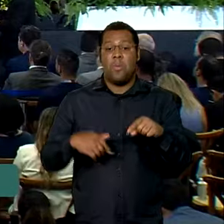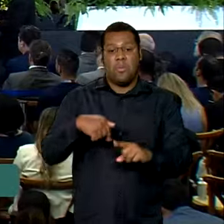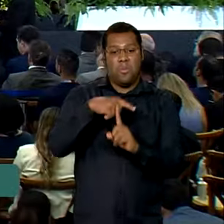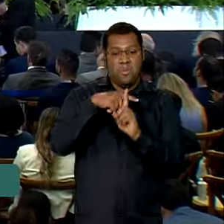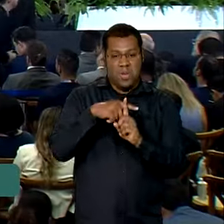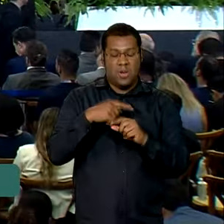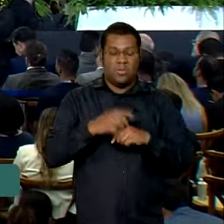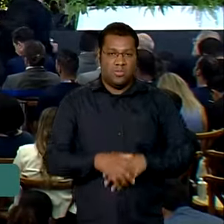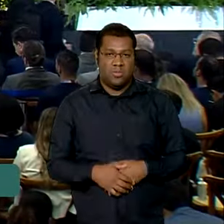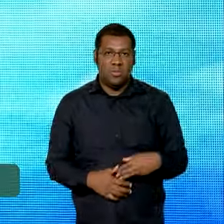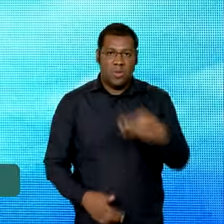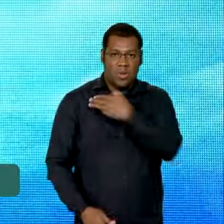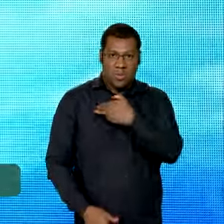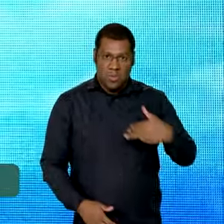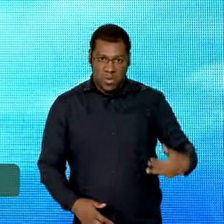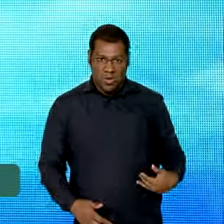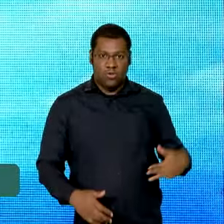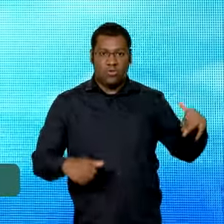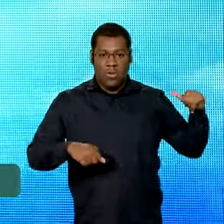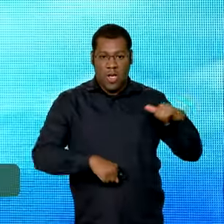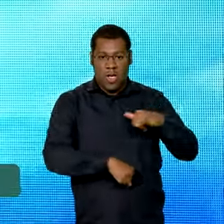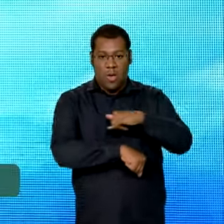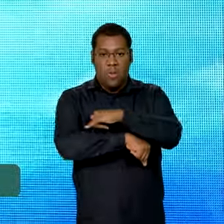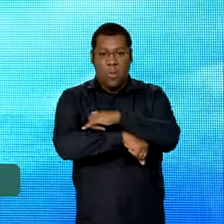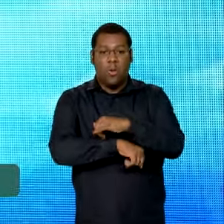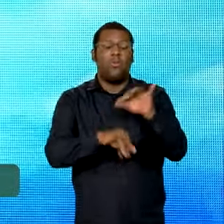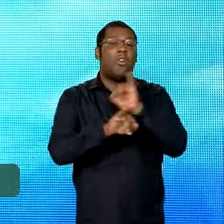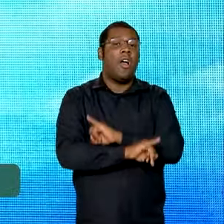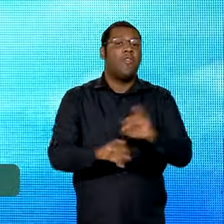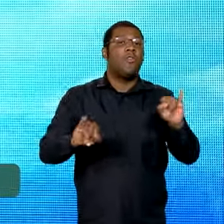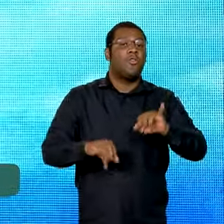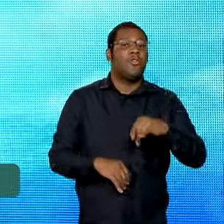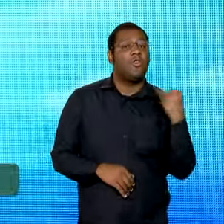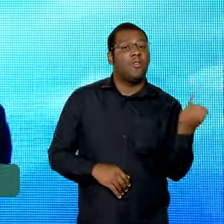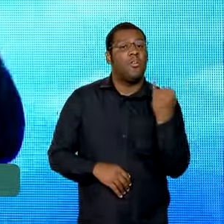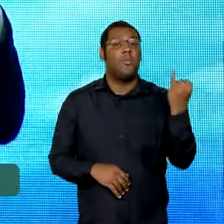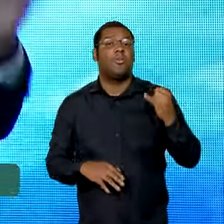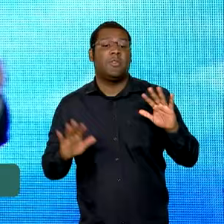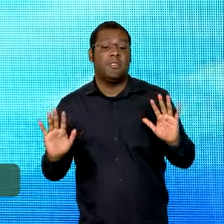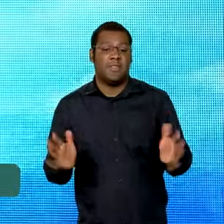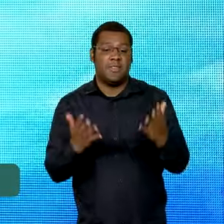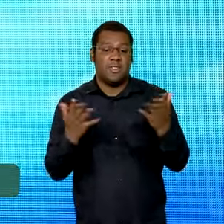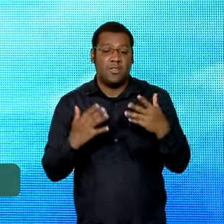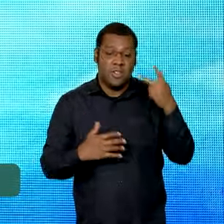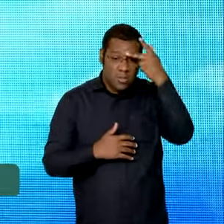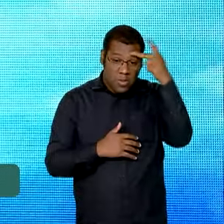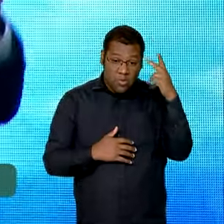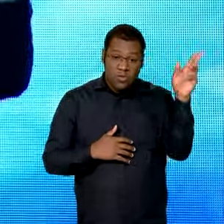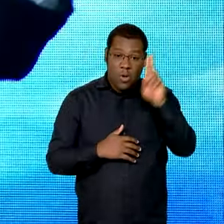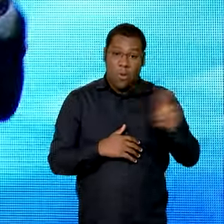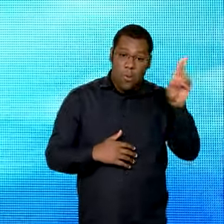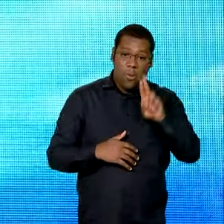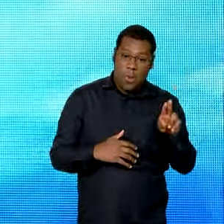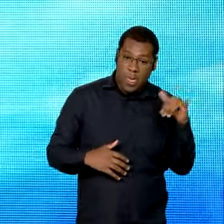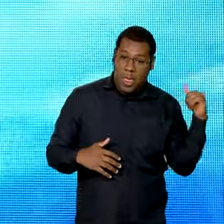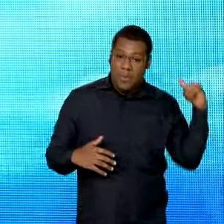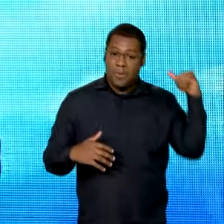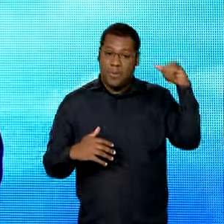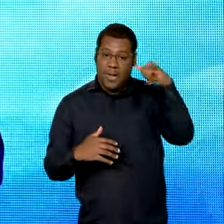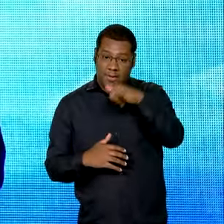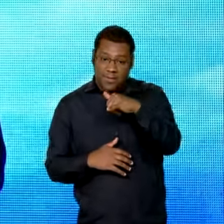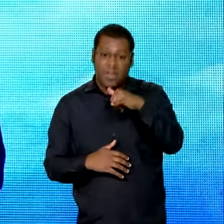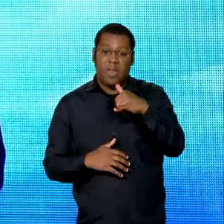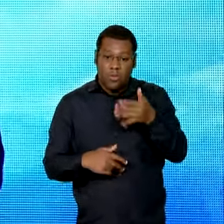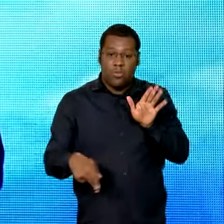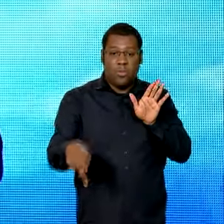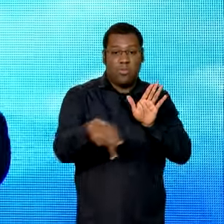que é preciso incentivar o uso das aeronaves da Embraer. Na França, dos 100% da